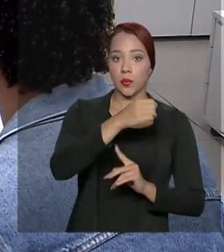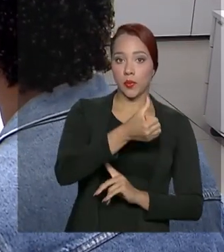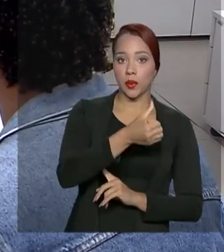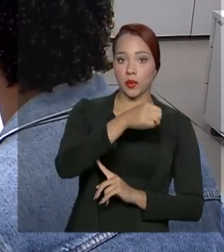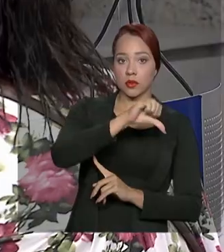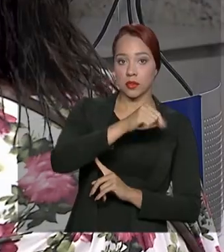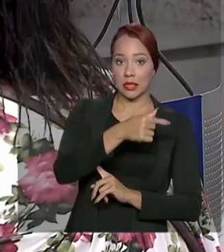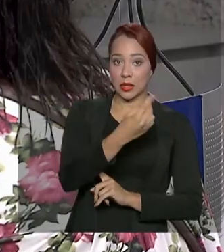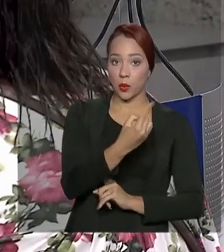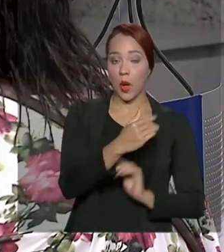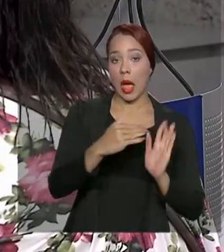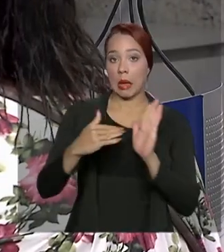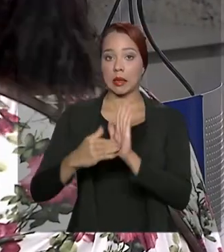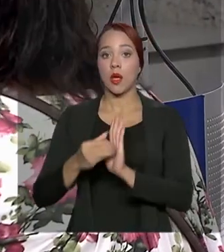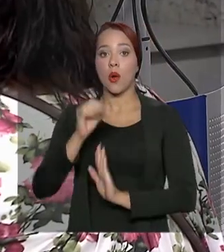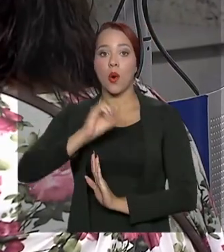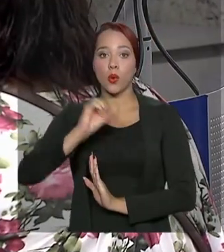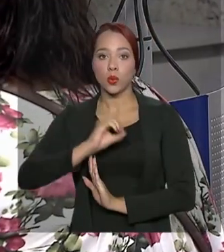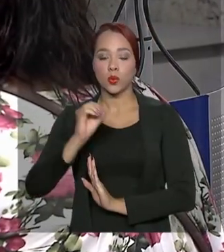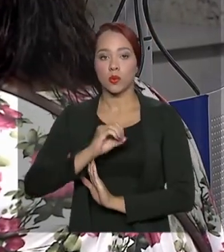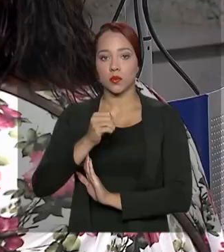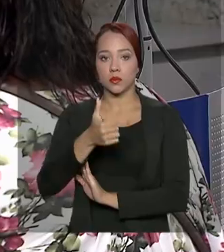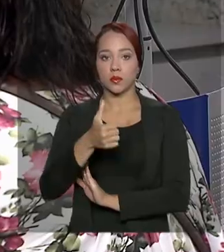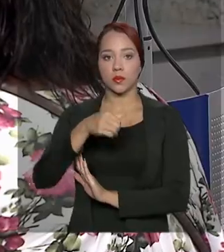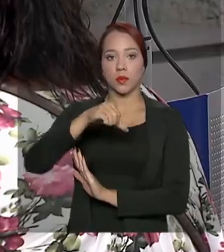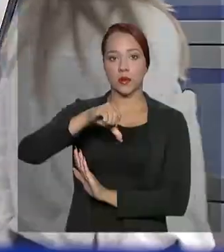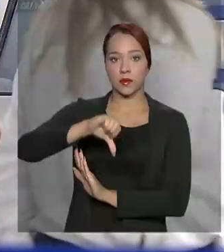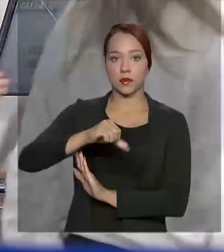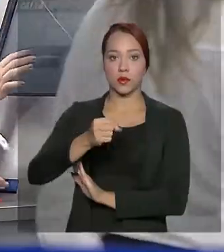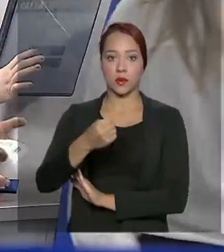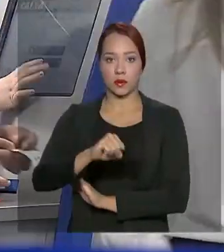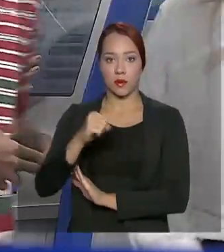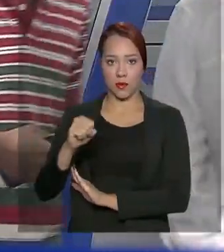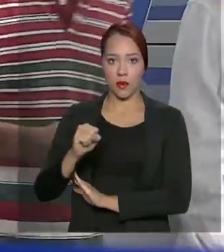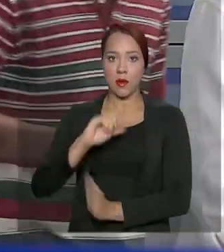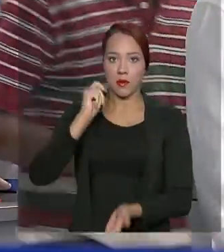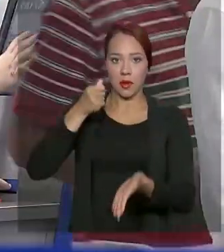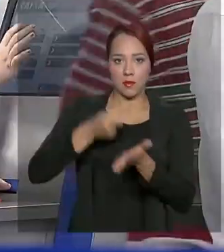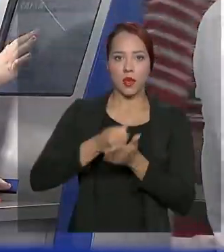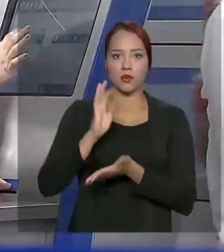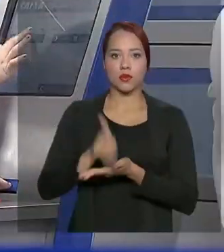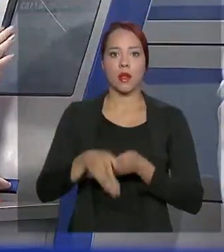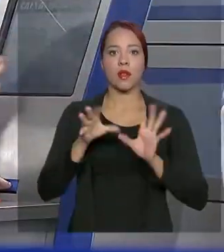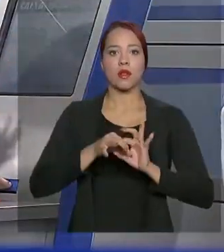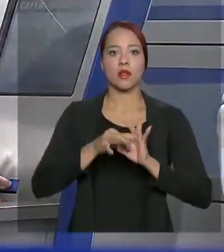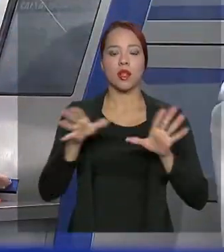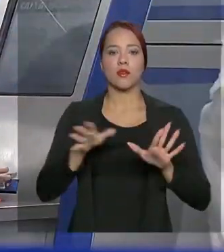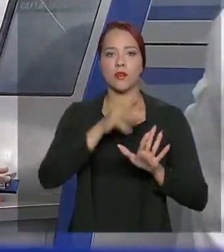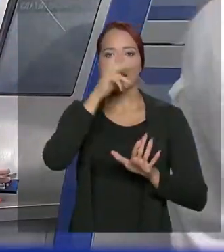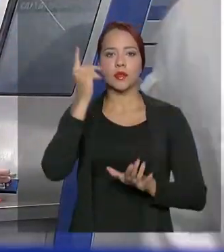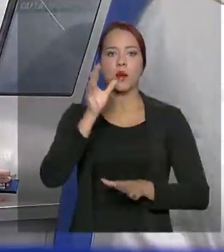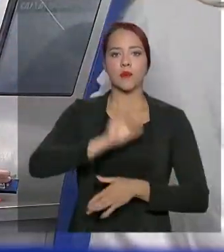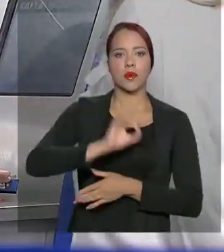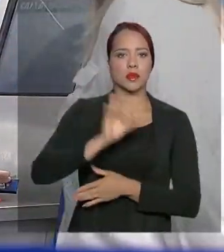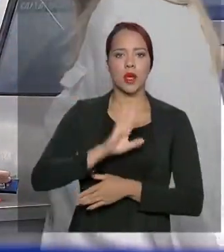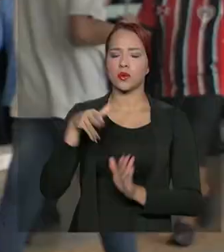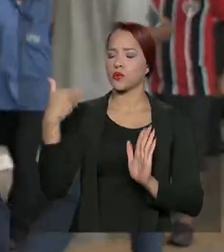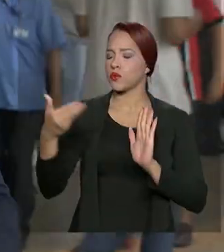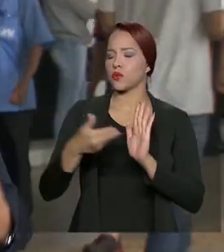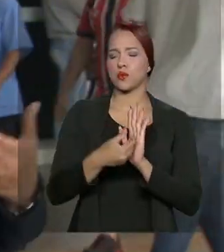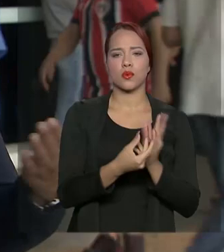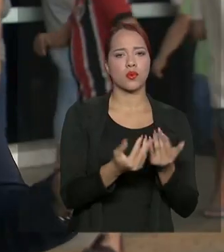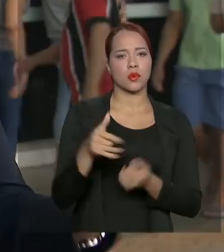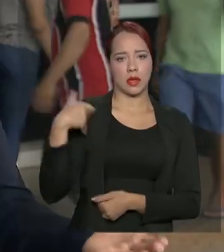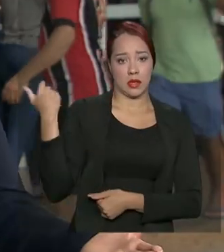a outubro de 1988. O pagamento está disponível para os cotistas de todas as idades.